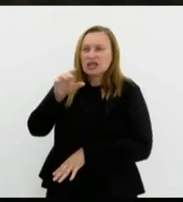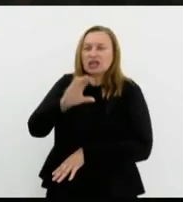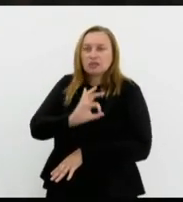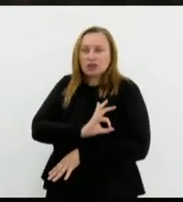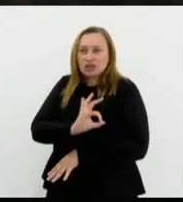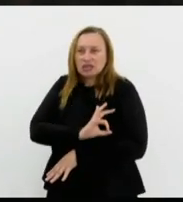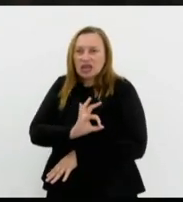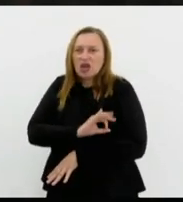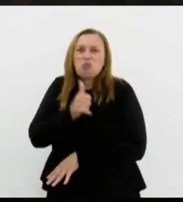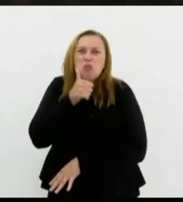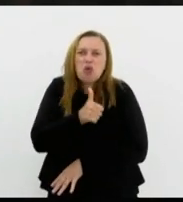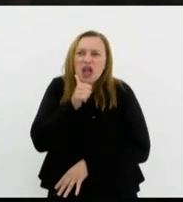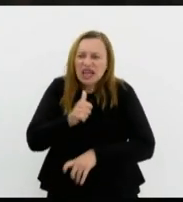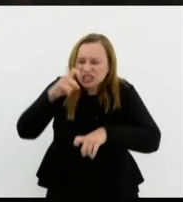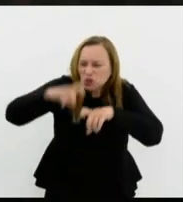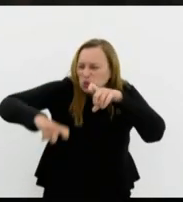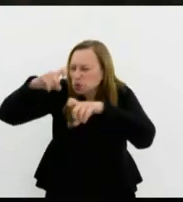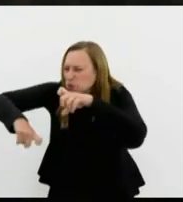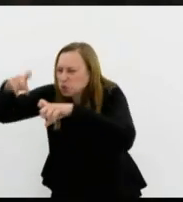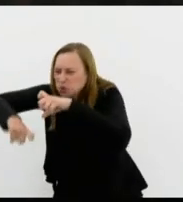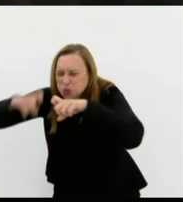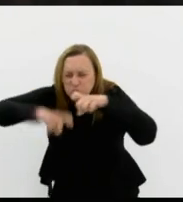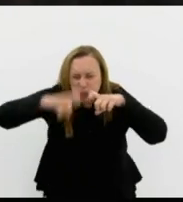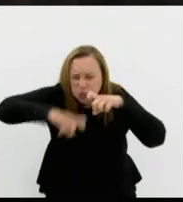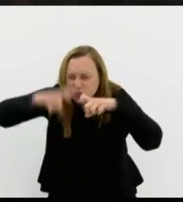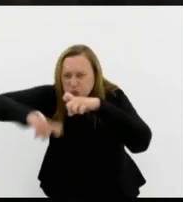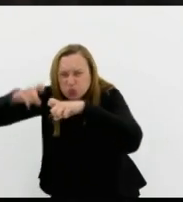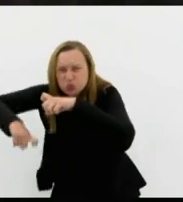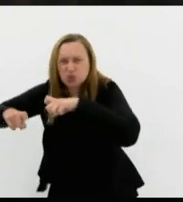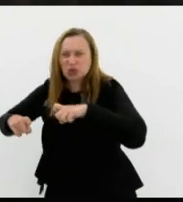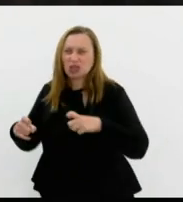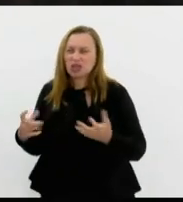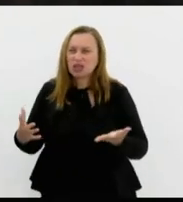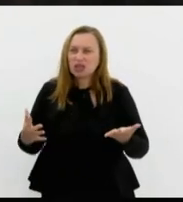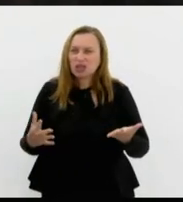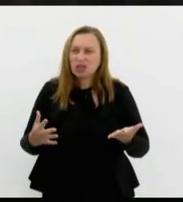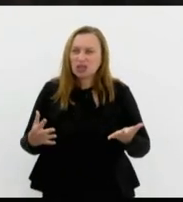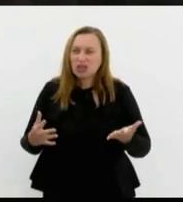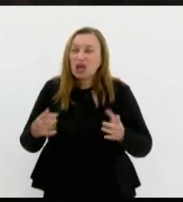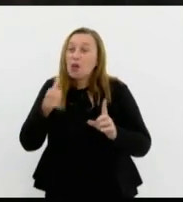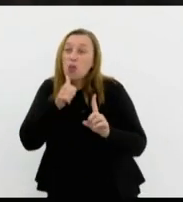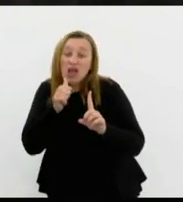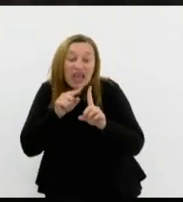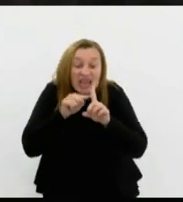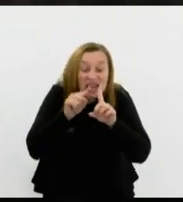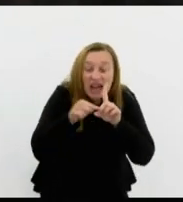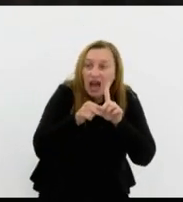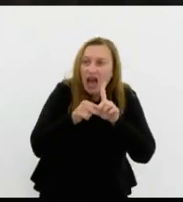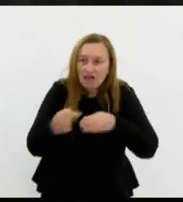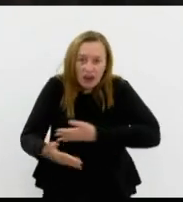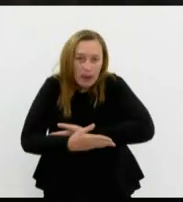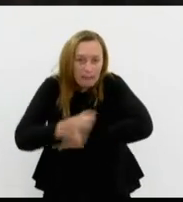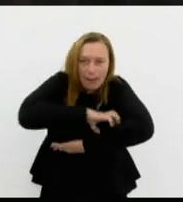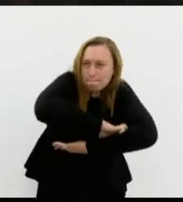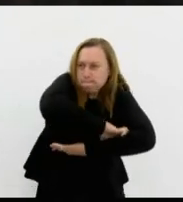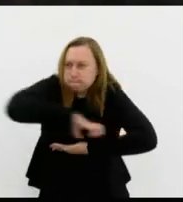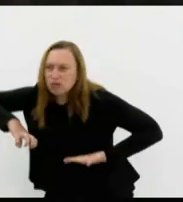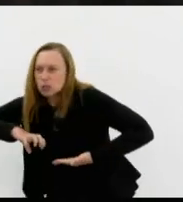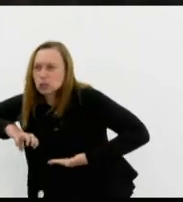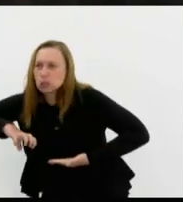mulheres estupradas as grávidas os bebês foram arrancados